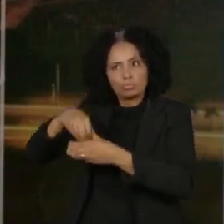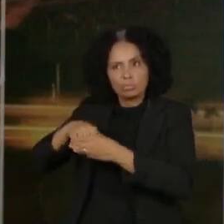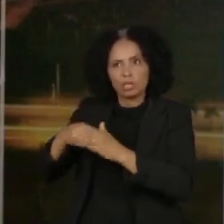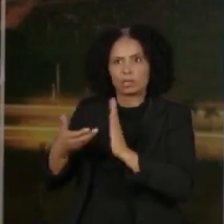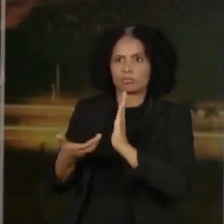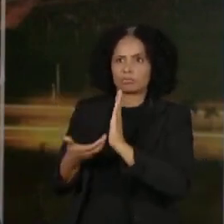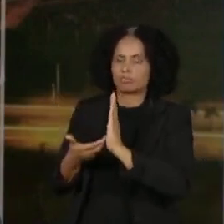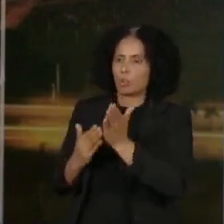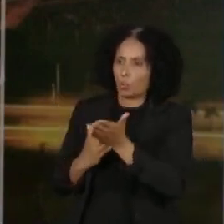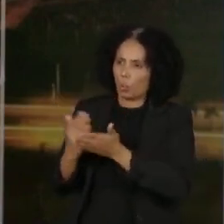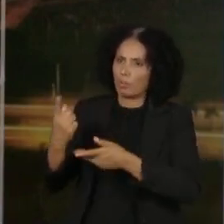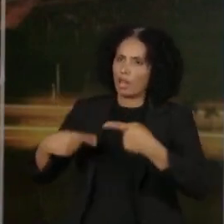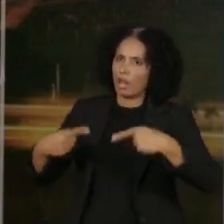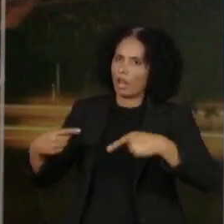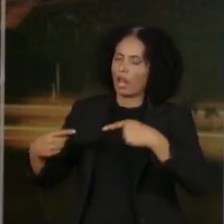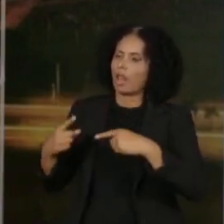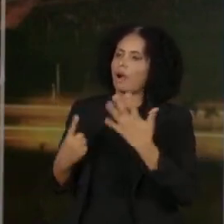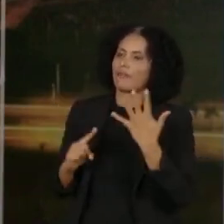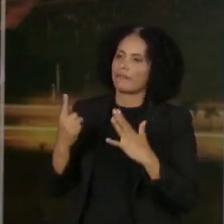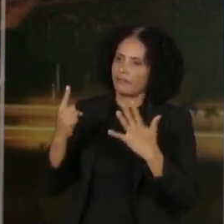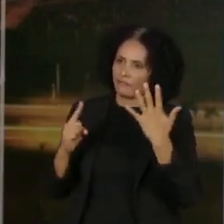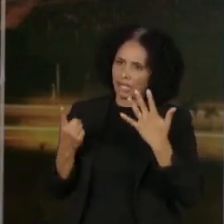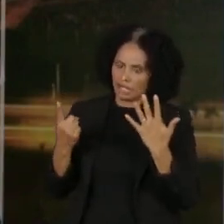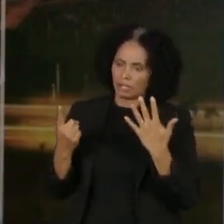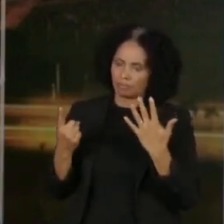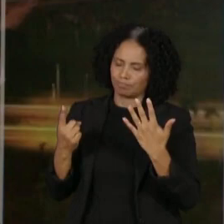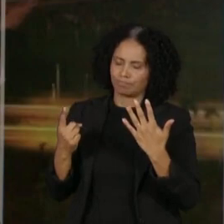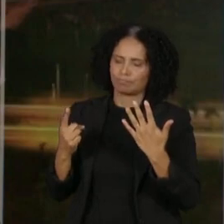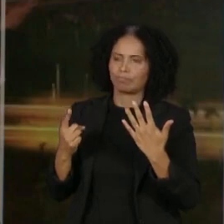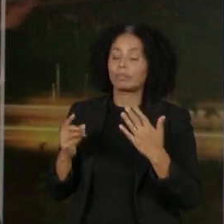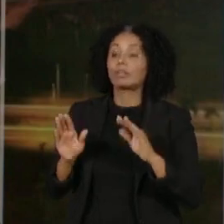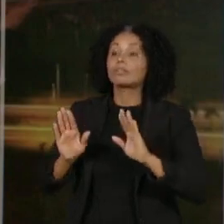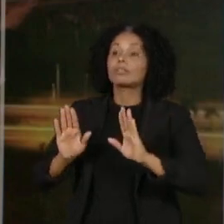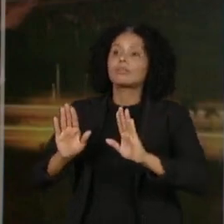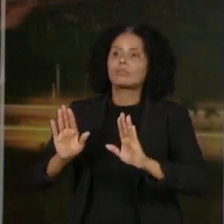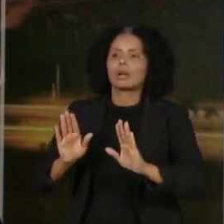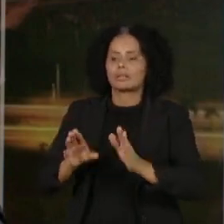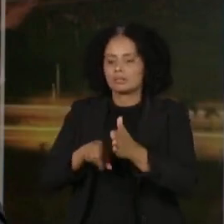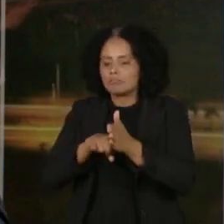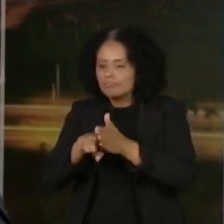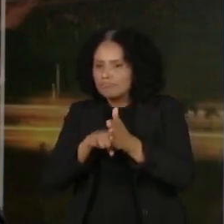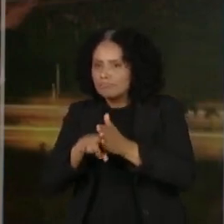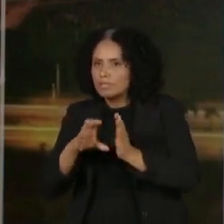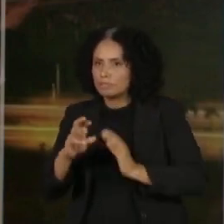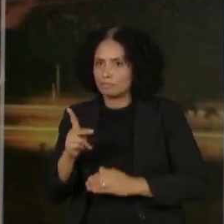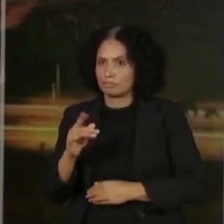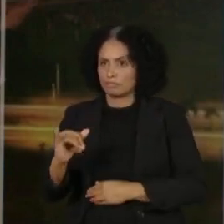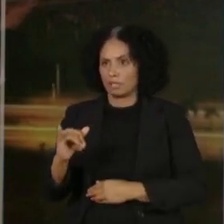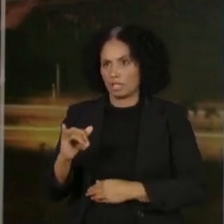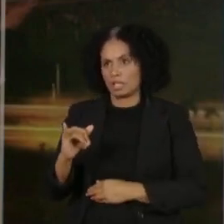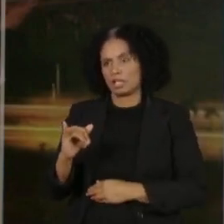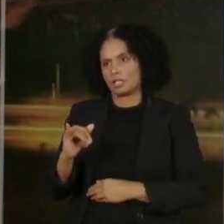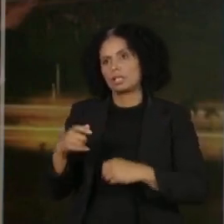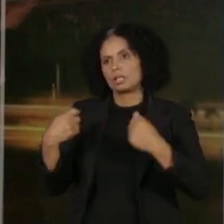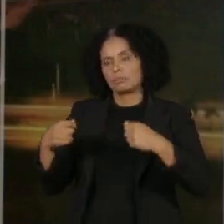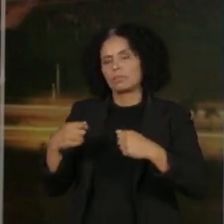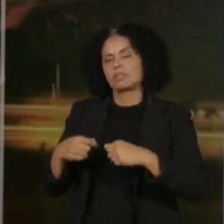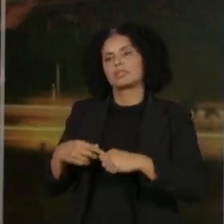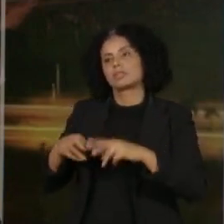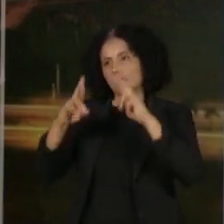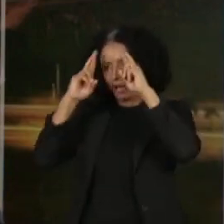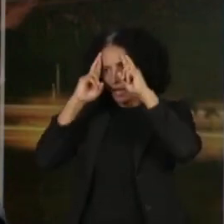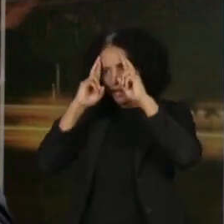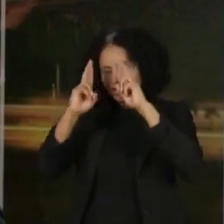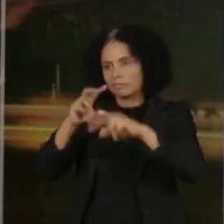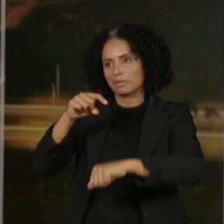debate a partir de fevereiro, se está terminando a legislatura agora. Então, nenhuma CPI pode ultrapassar o período da